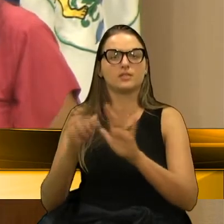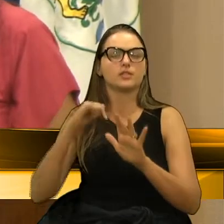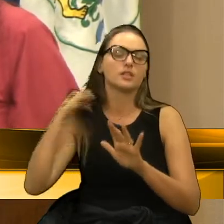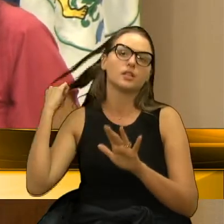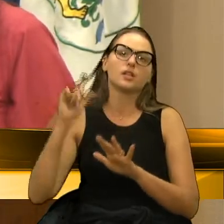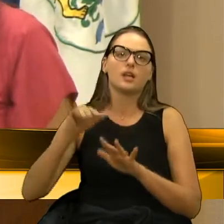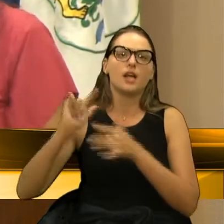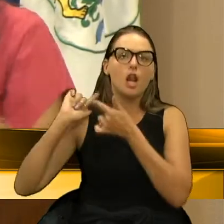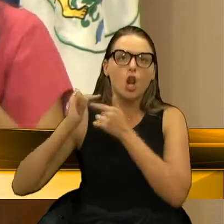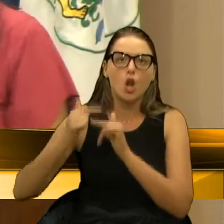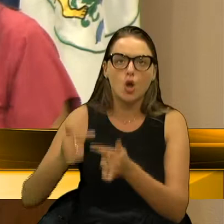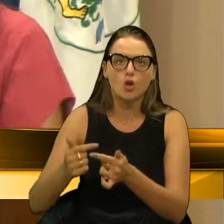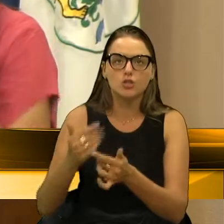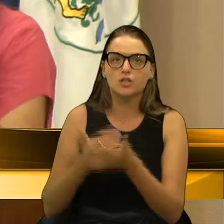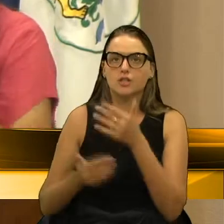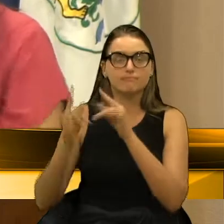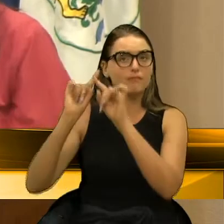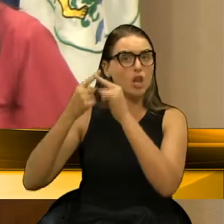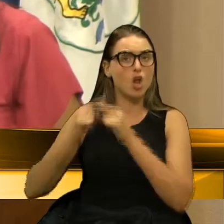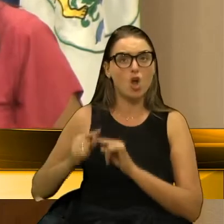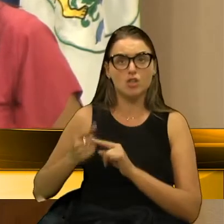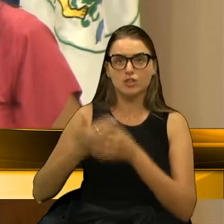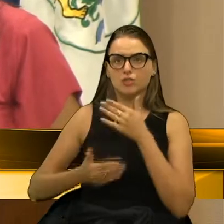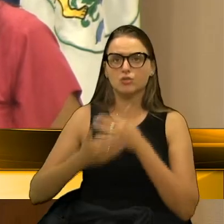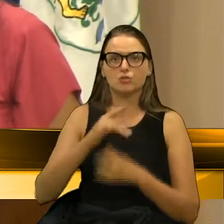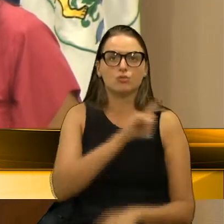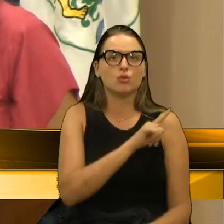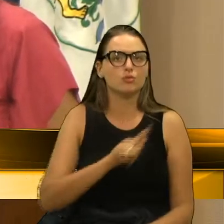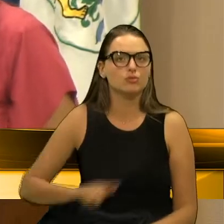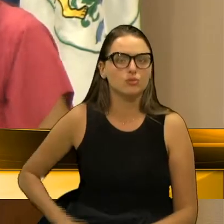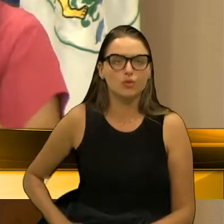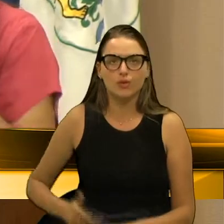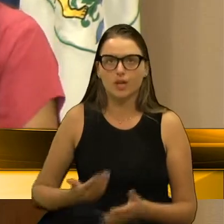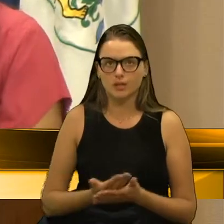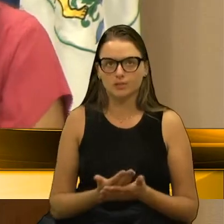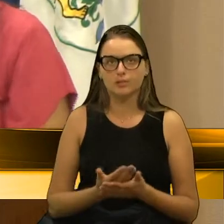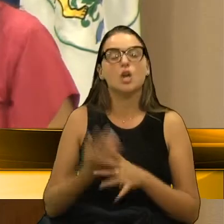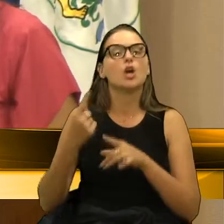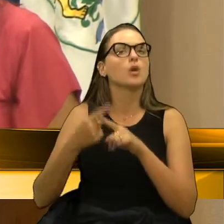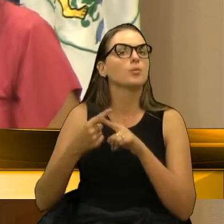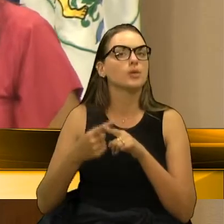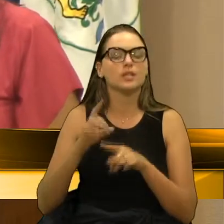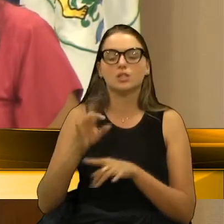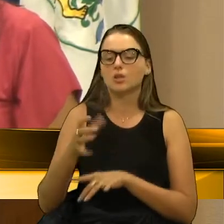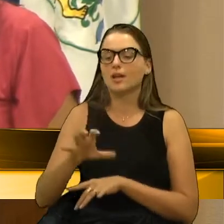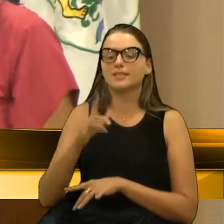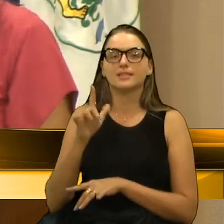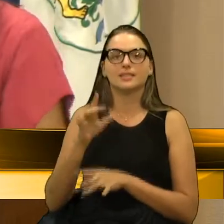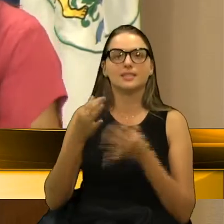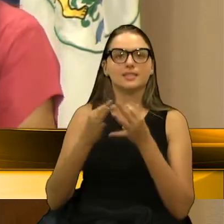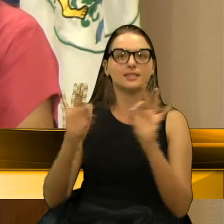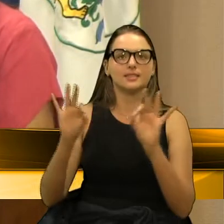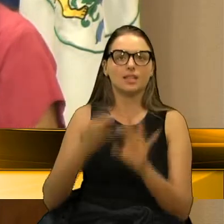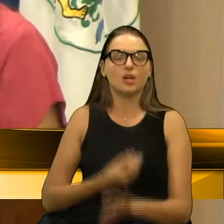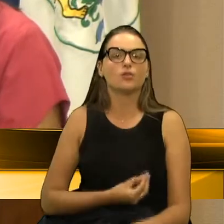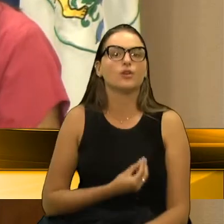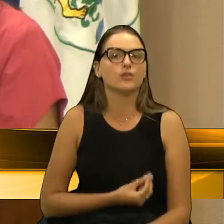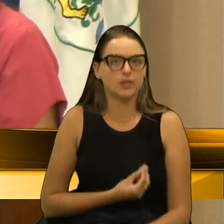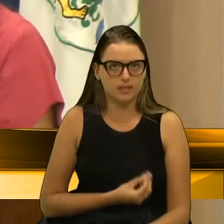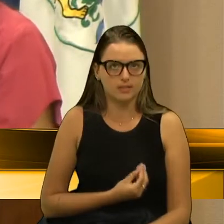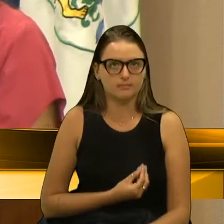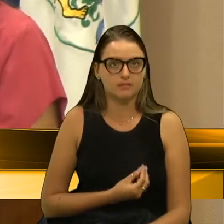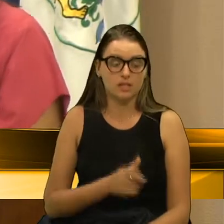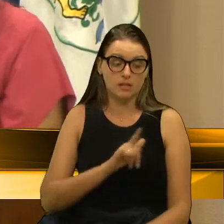governos, do município, do Estado e do Brasil. Porque só assim a gente vai salvar vidas. A gente tem países